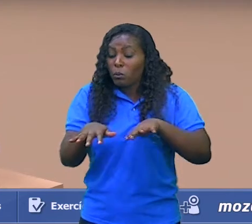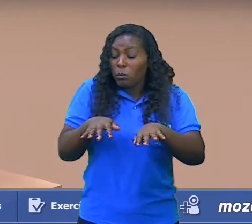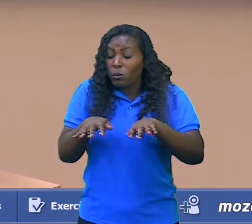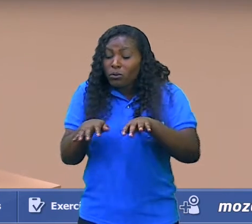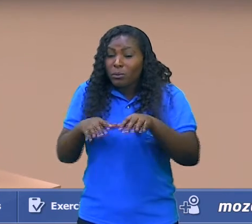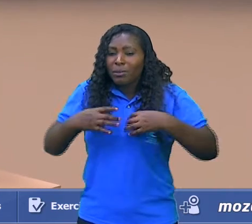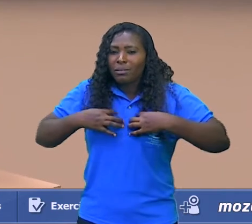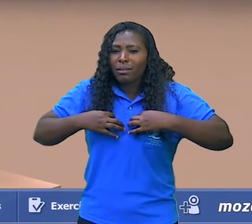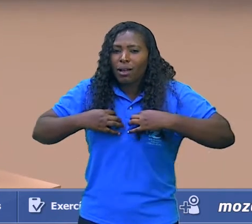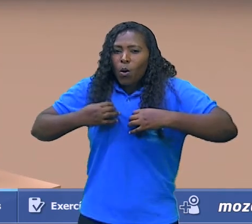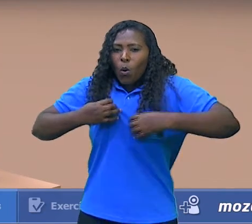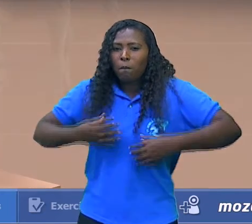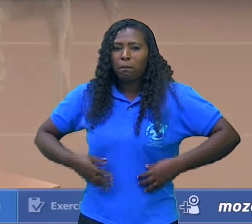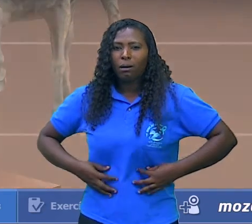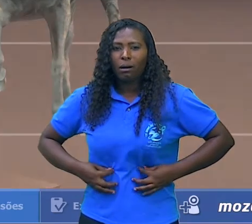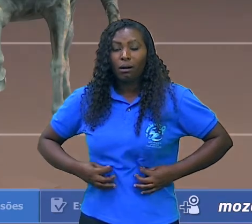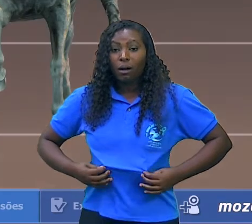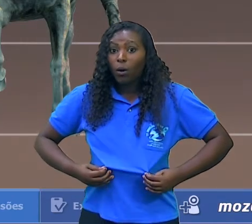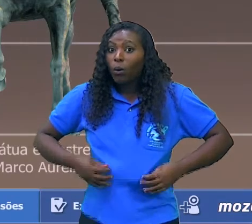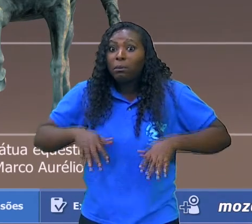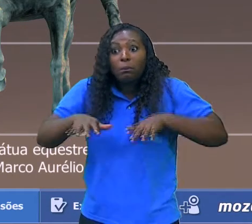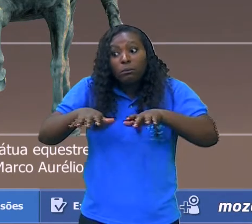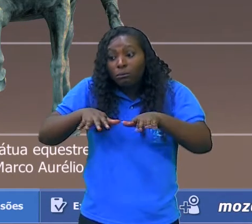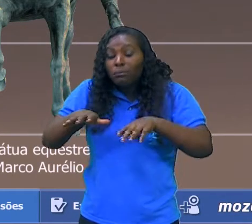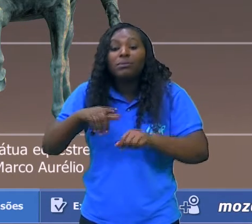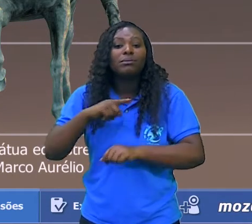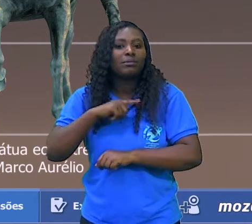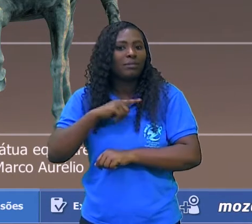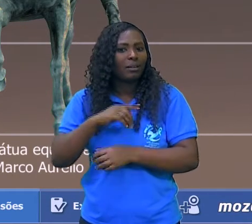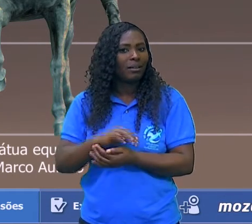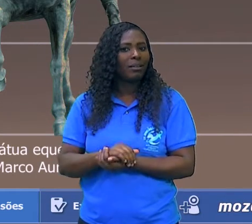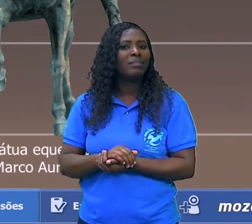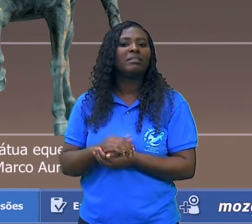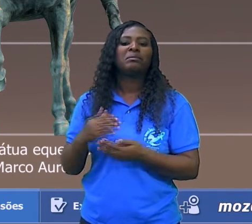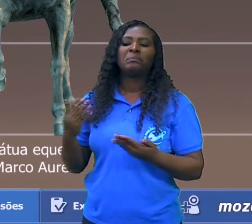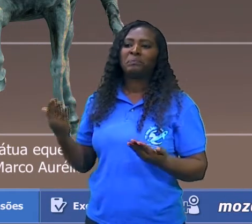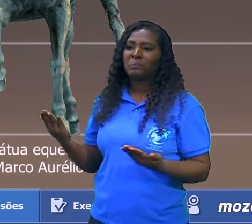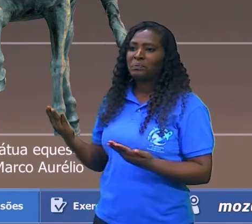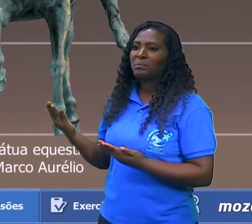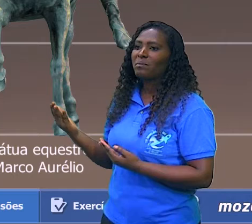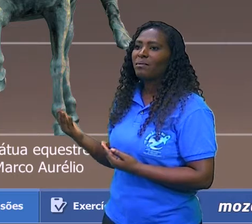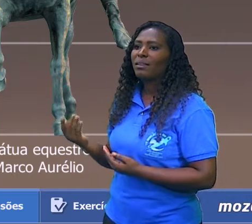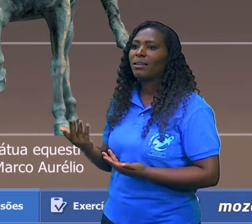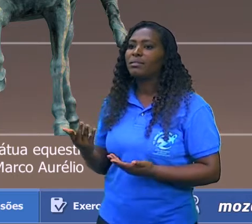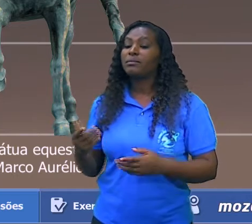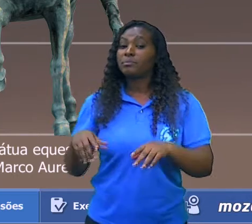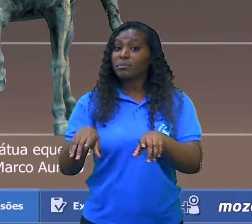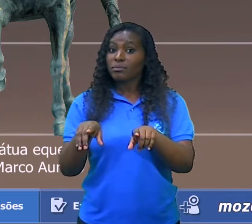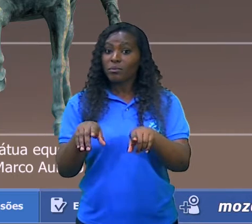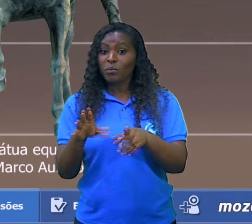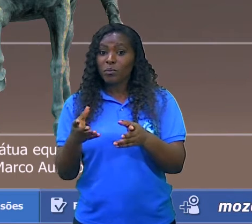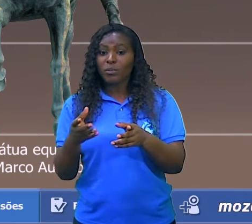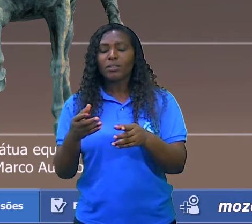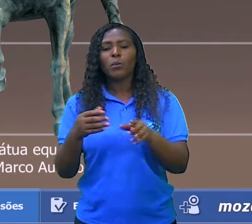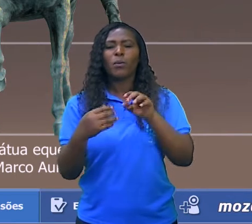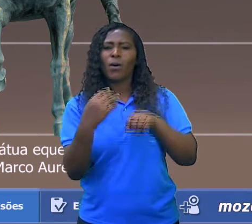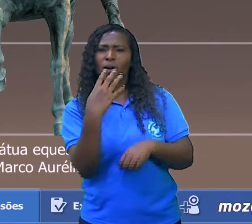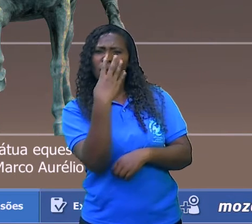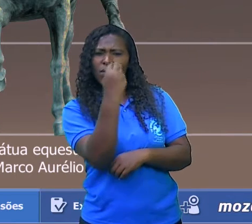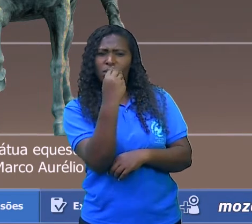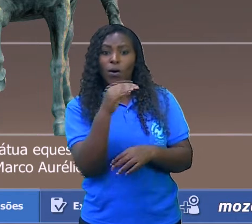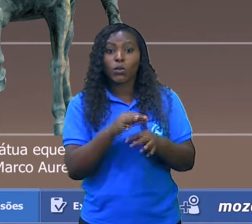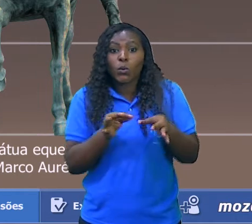nessa escultura. Vamos ver algumas dimensões? Olha, o retrato de Cusculo, 33